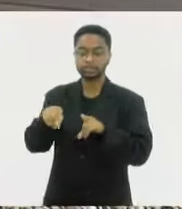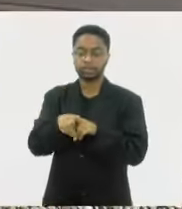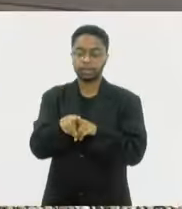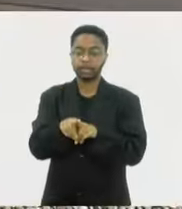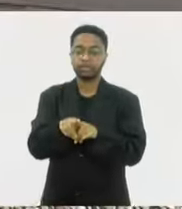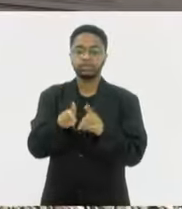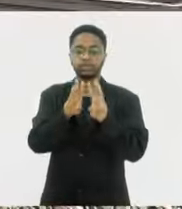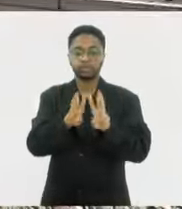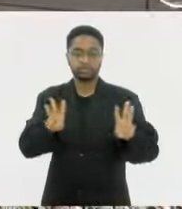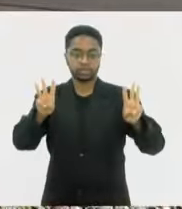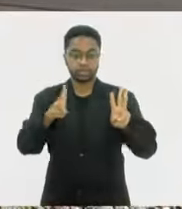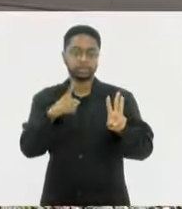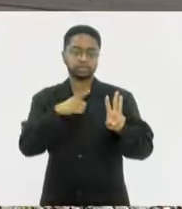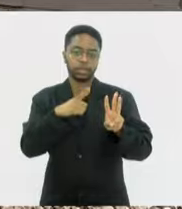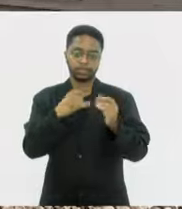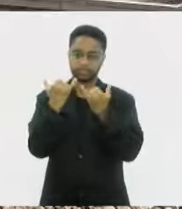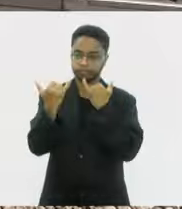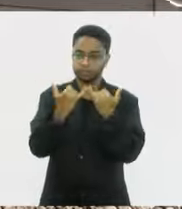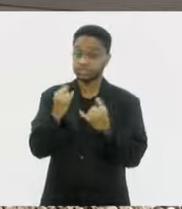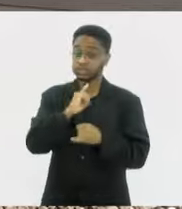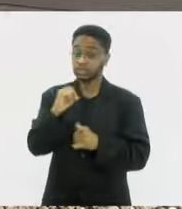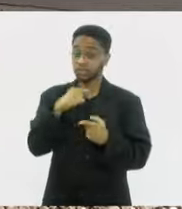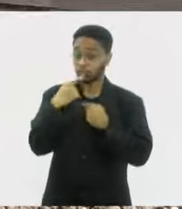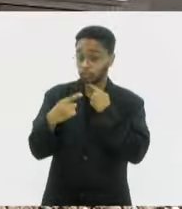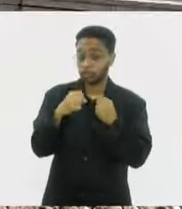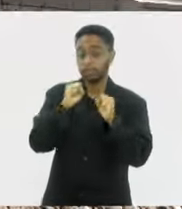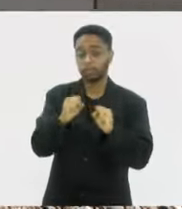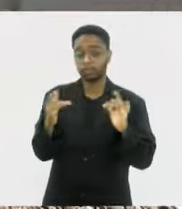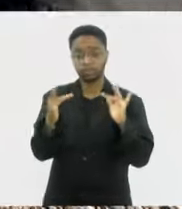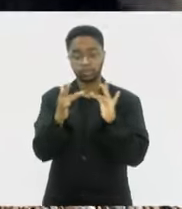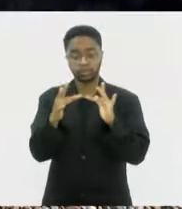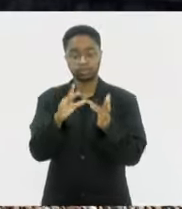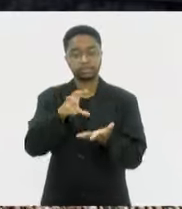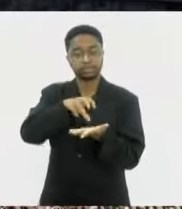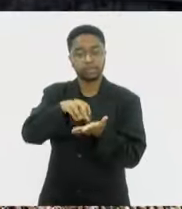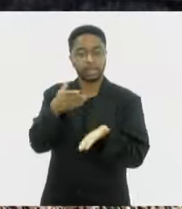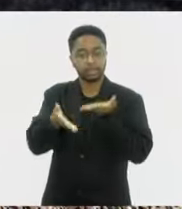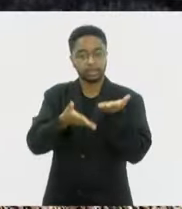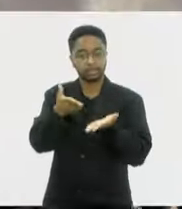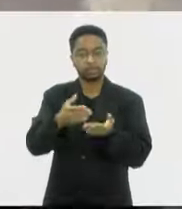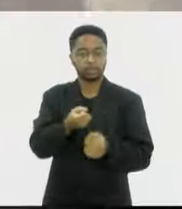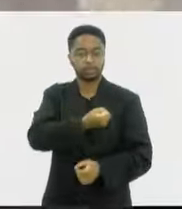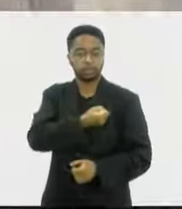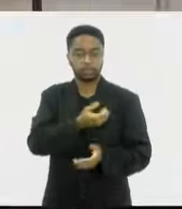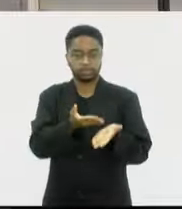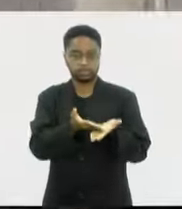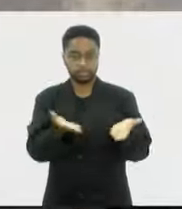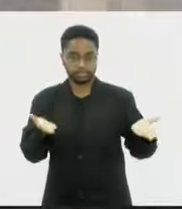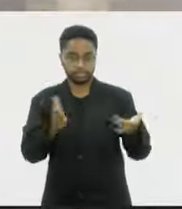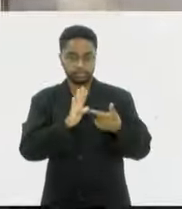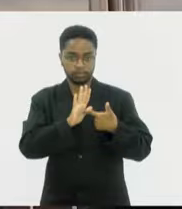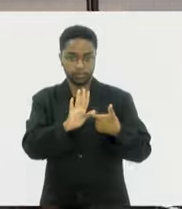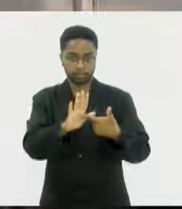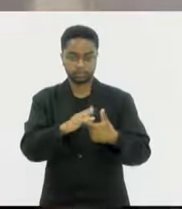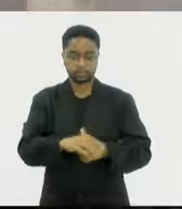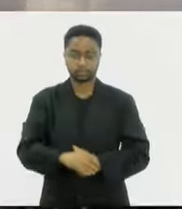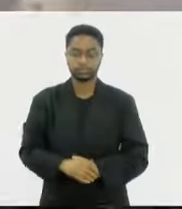Em caso de dúvidas, podem contactar a Central de Atendimento pelo número 0800-726